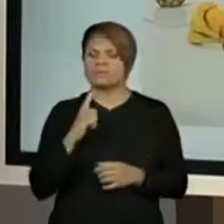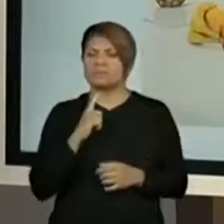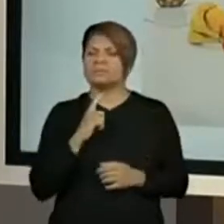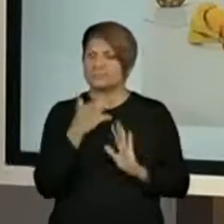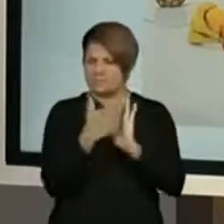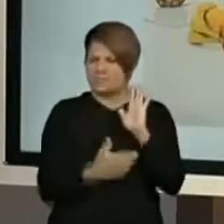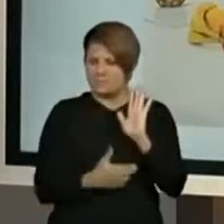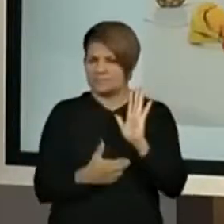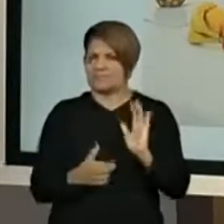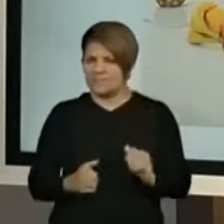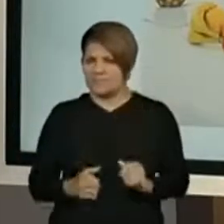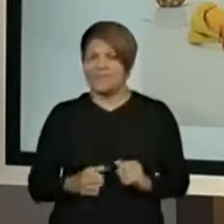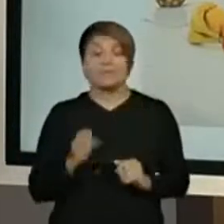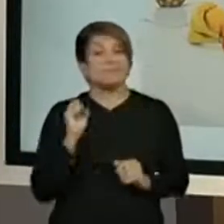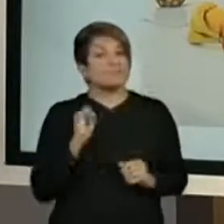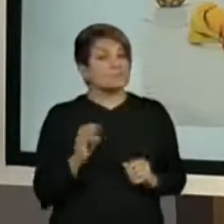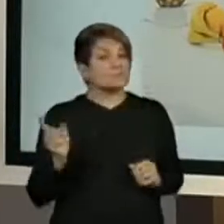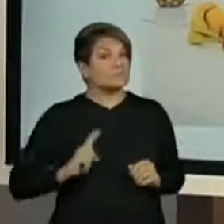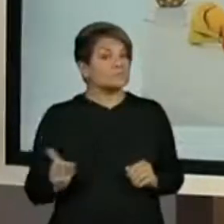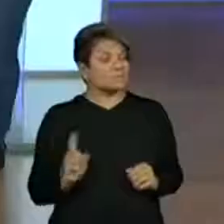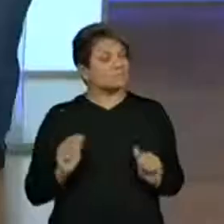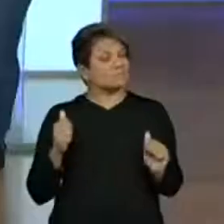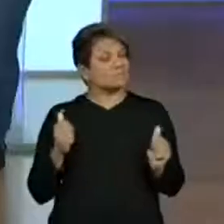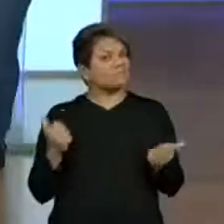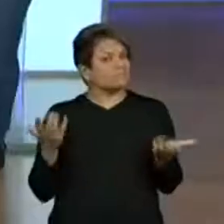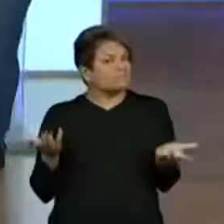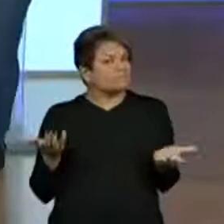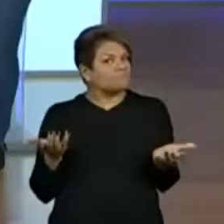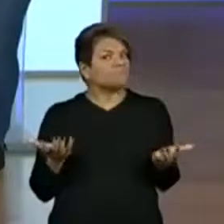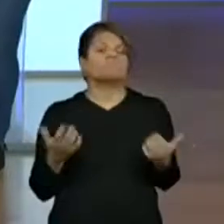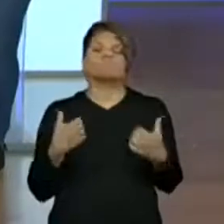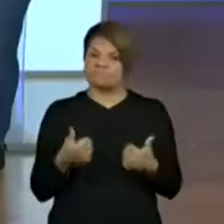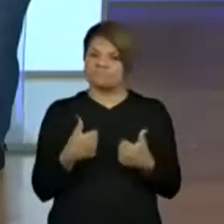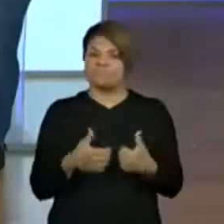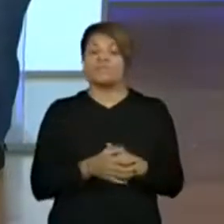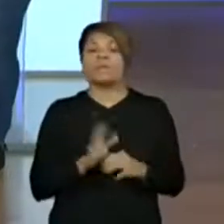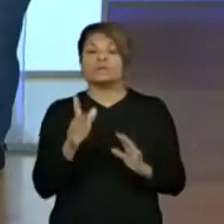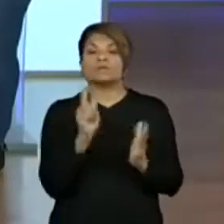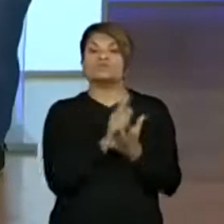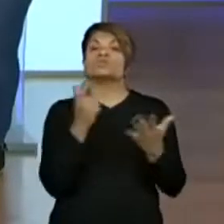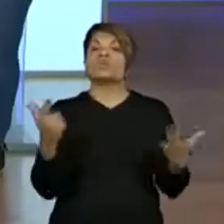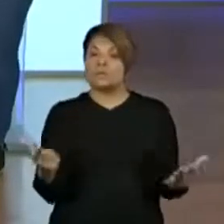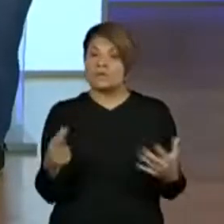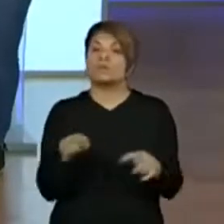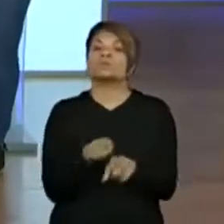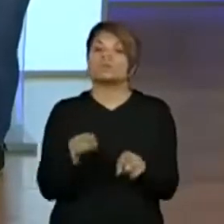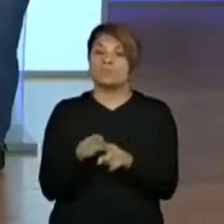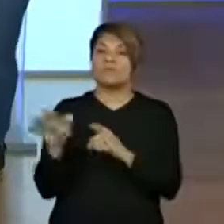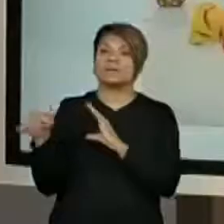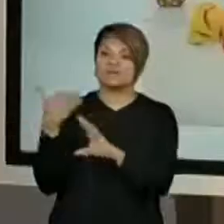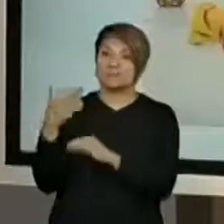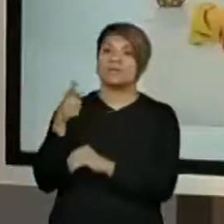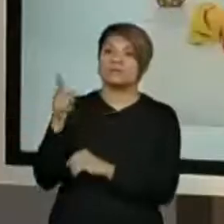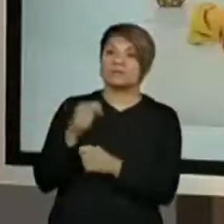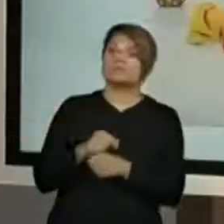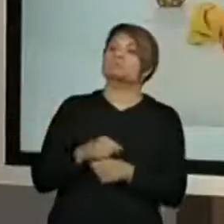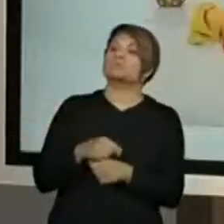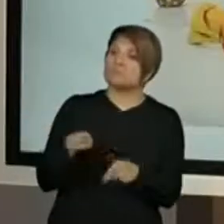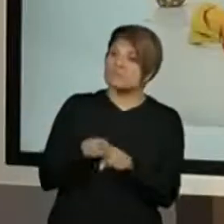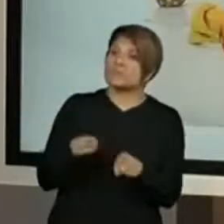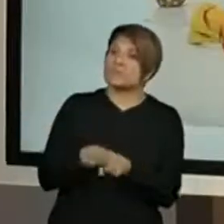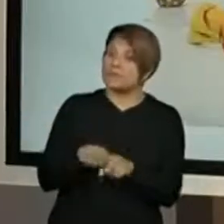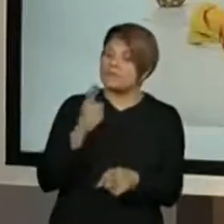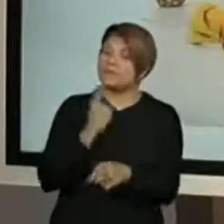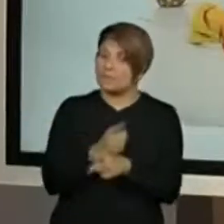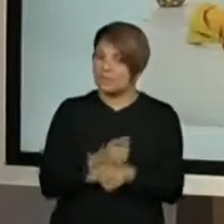Se não, vale a pena. Então, a gente tem receita nas embalagens. Estão falando em jornais. Jornais. Jornais, também a gente encontra.